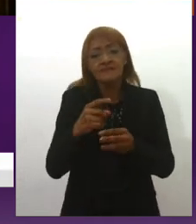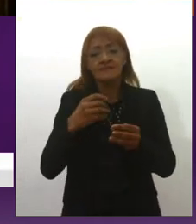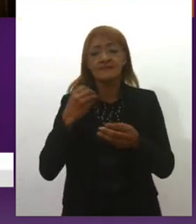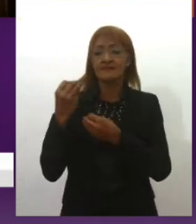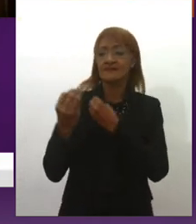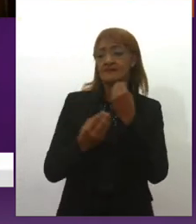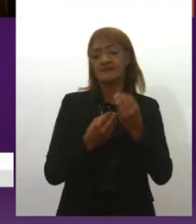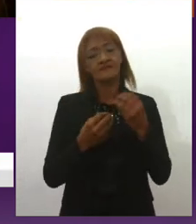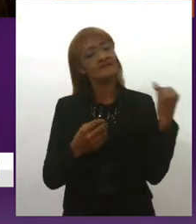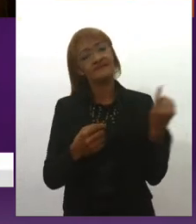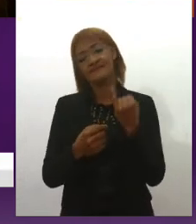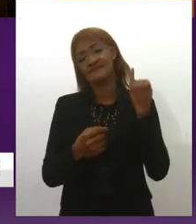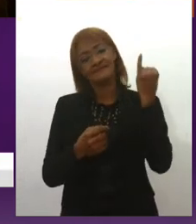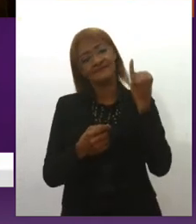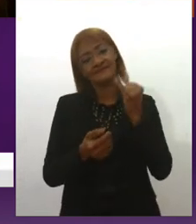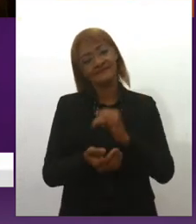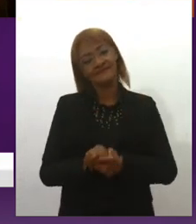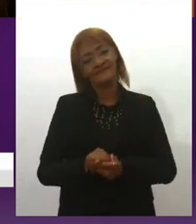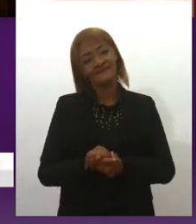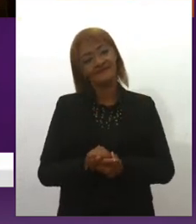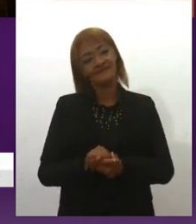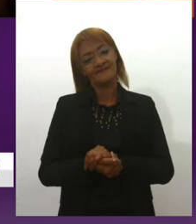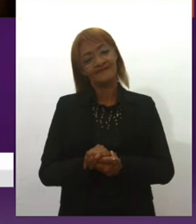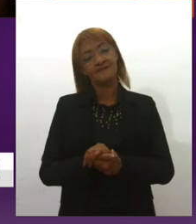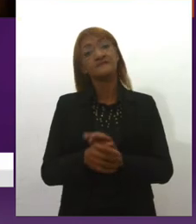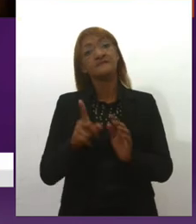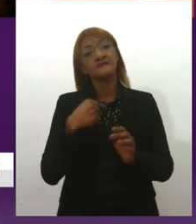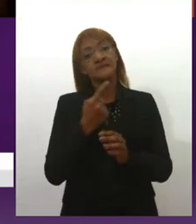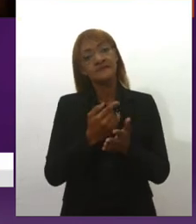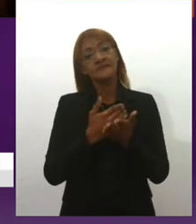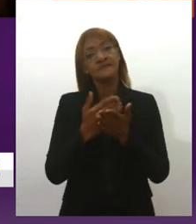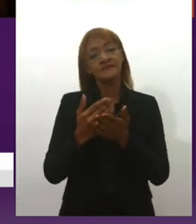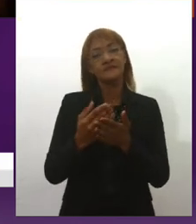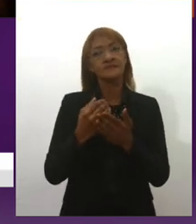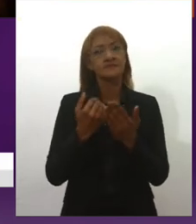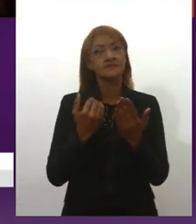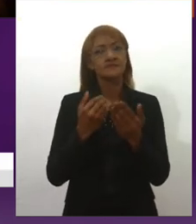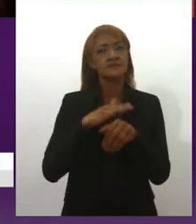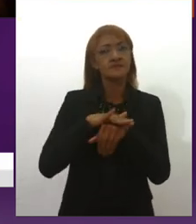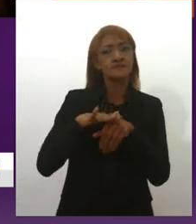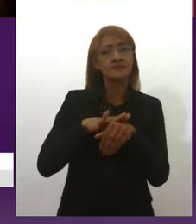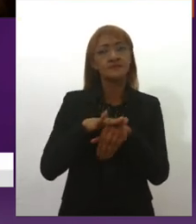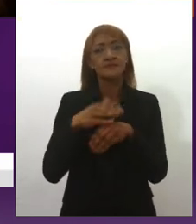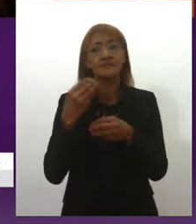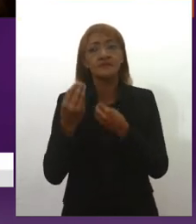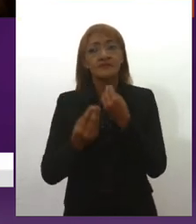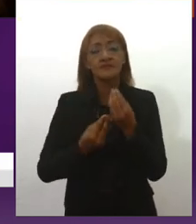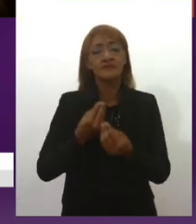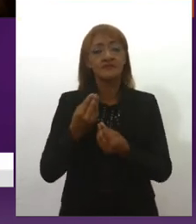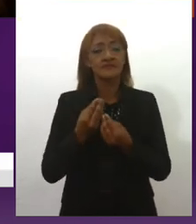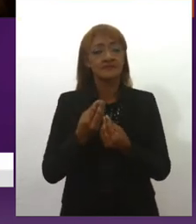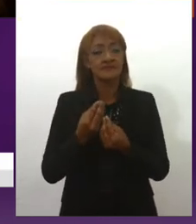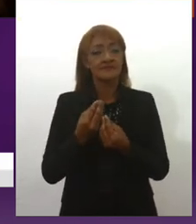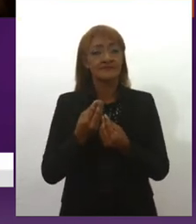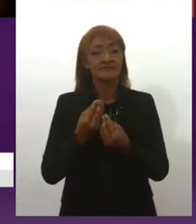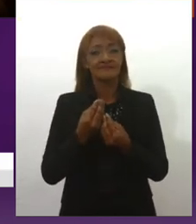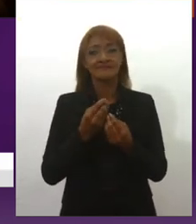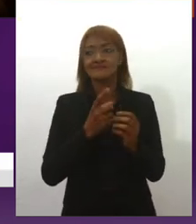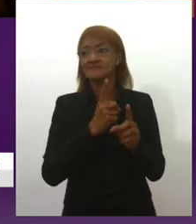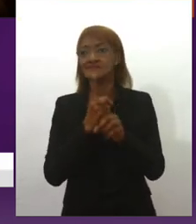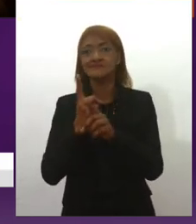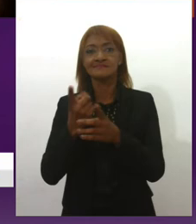importância desse prêmio, e aí a gente começa a conversar, a dialogar, né, e a se encontra em vários momentos, assim, de